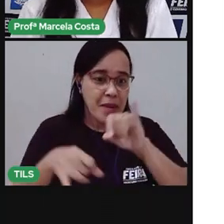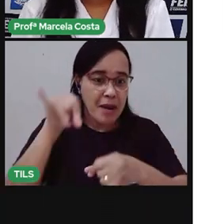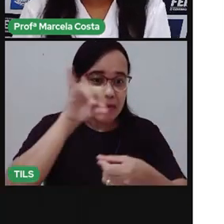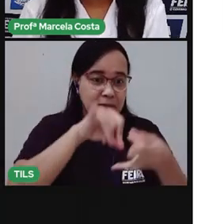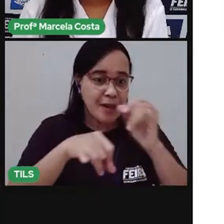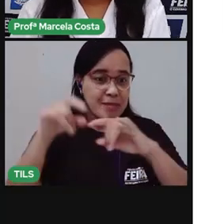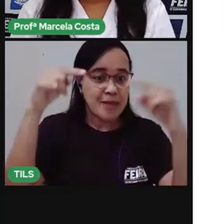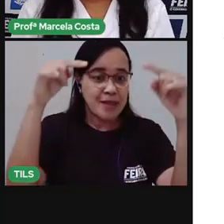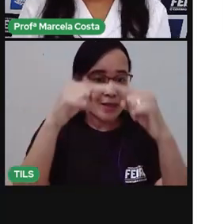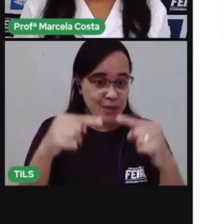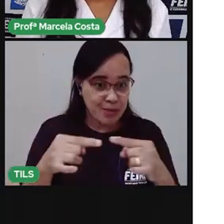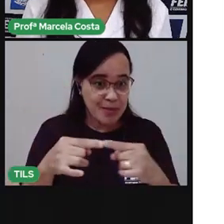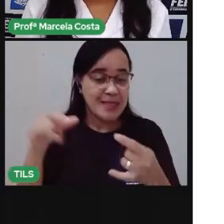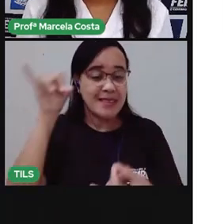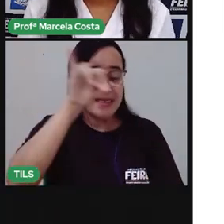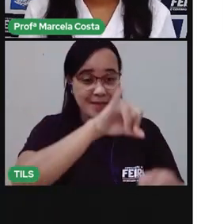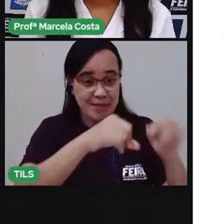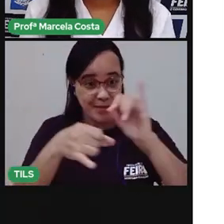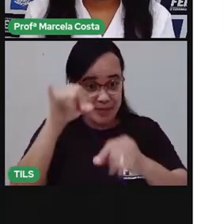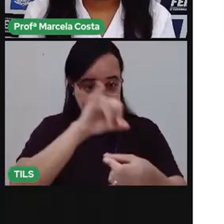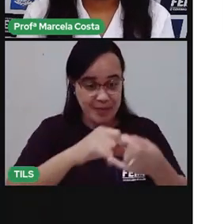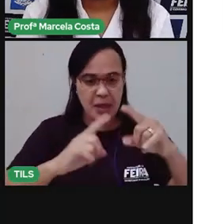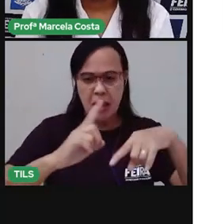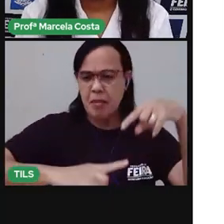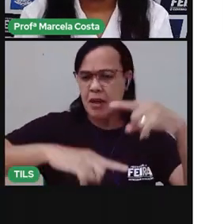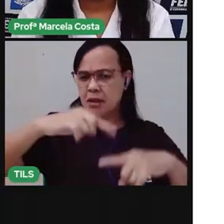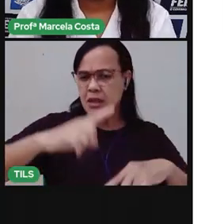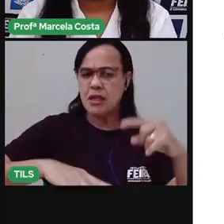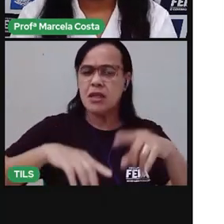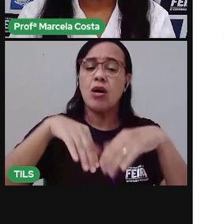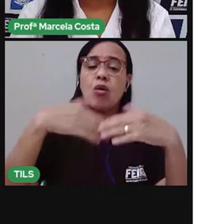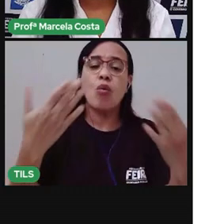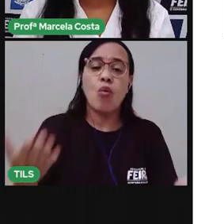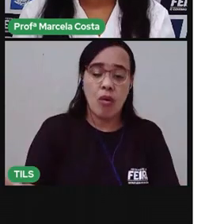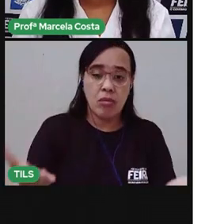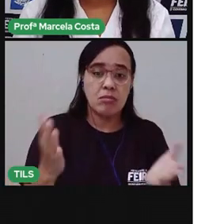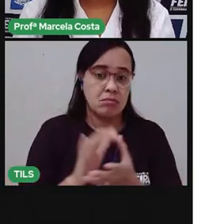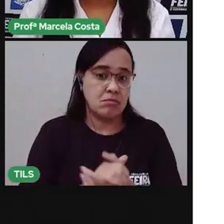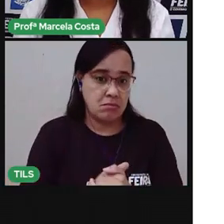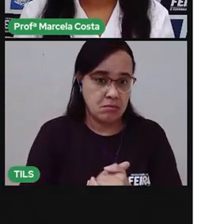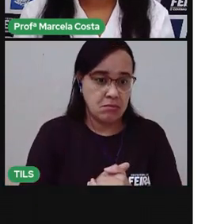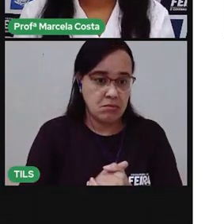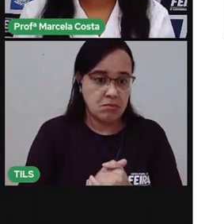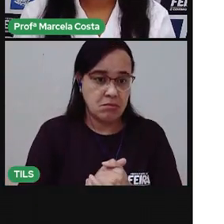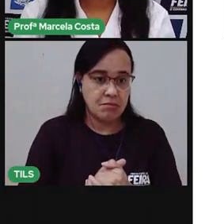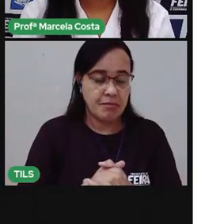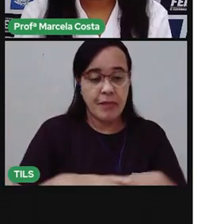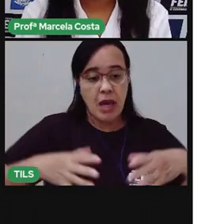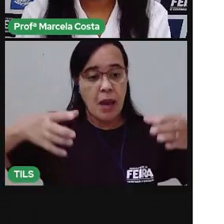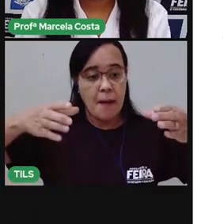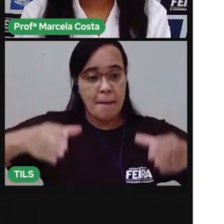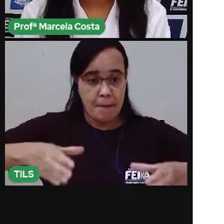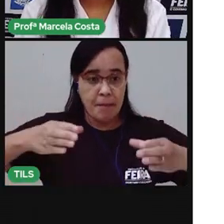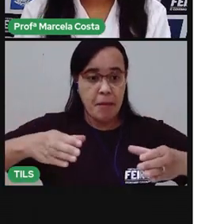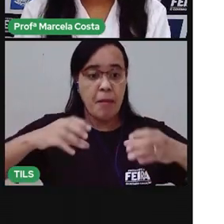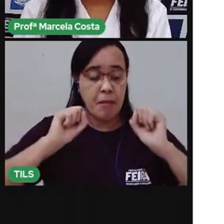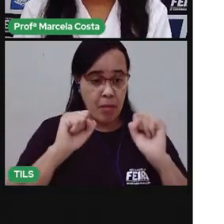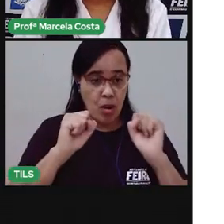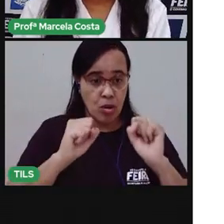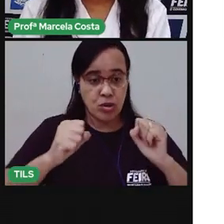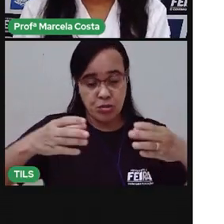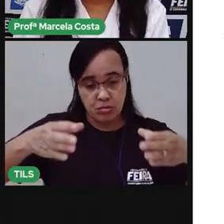você vai precisar. Você vai precisar de um vaso. Uma bacia ou